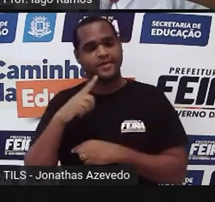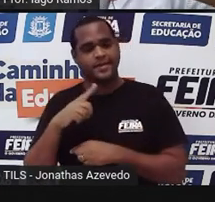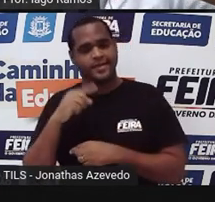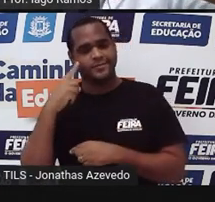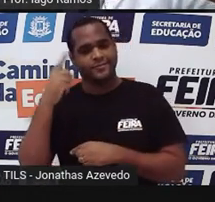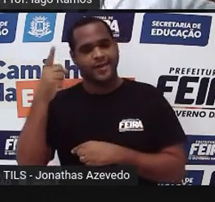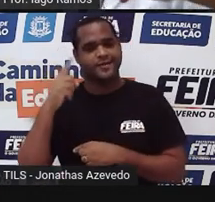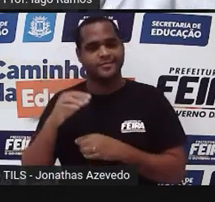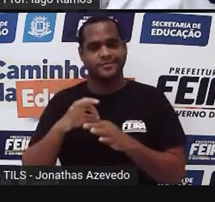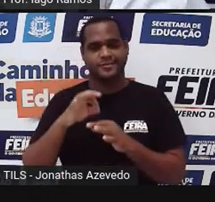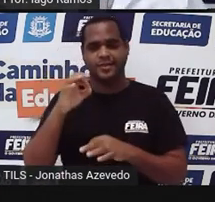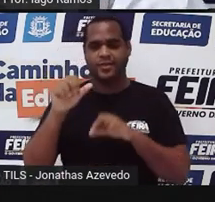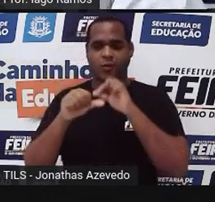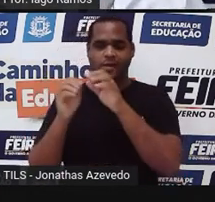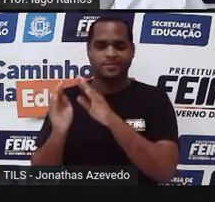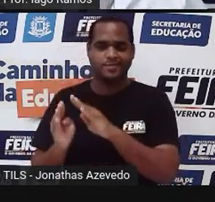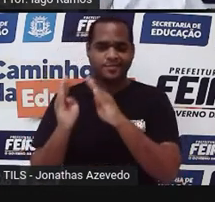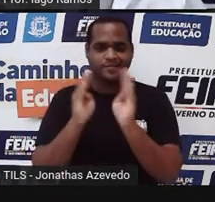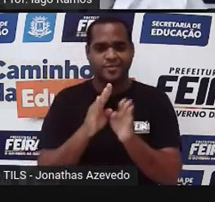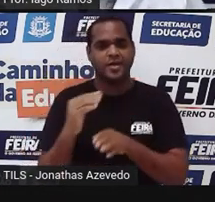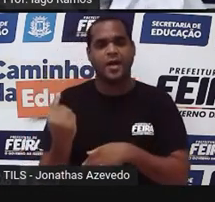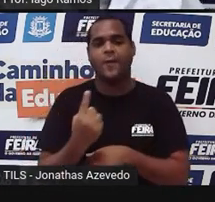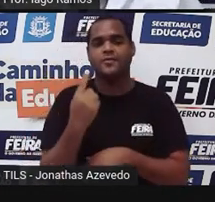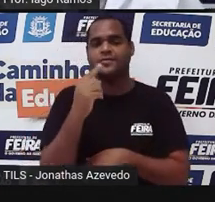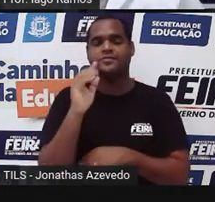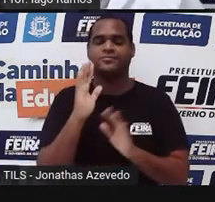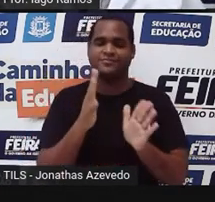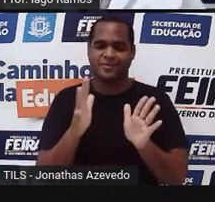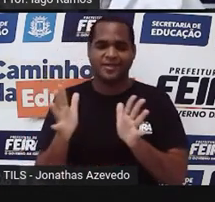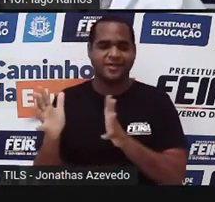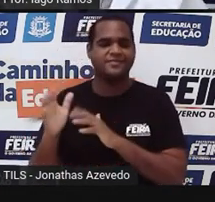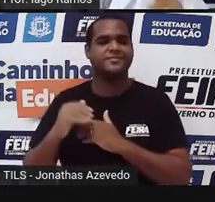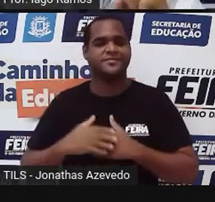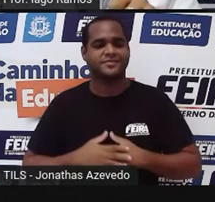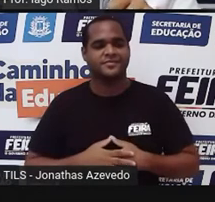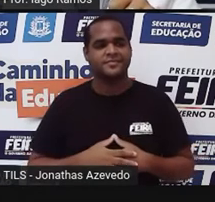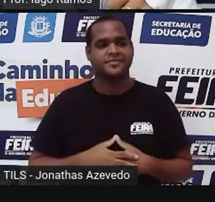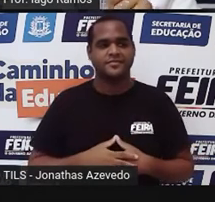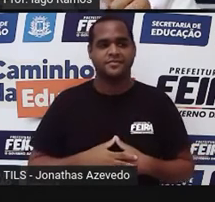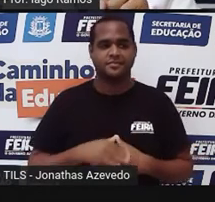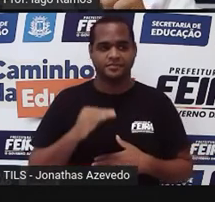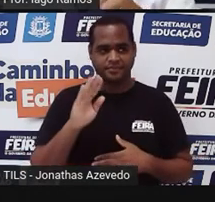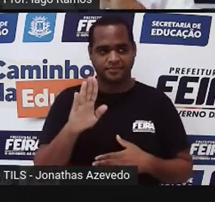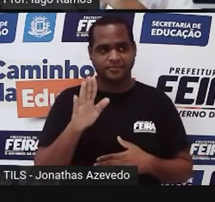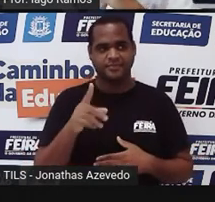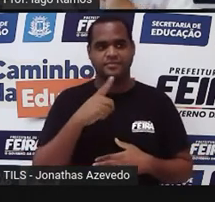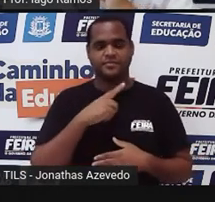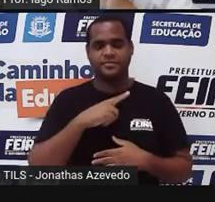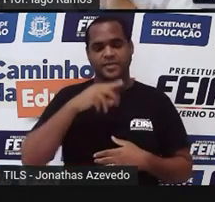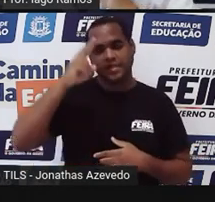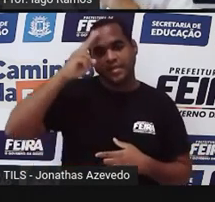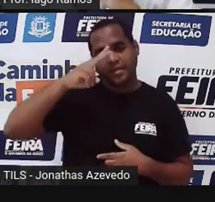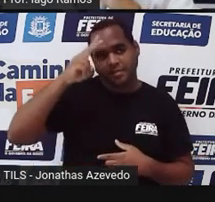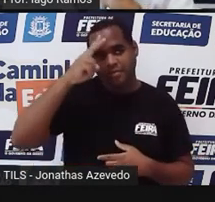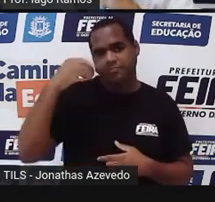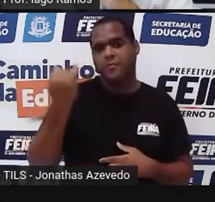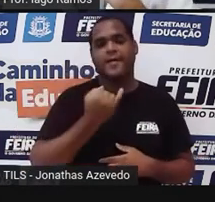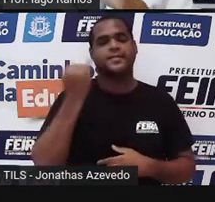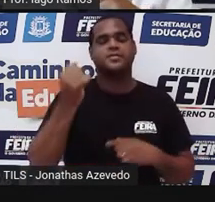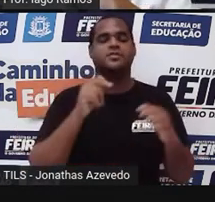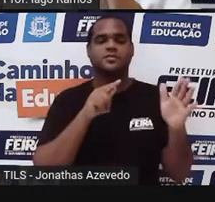que está aqui, joga aqui para lado, é a altura do retângulo. A gente já fez isso. Tá bom? Mas, lembra dessa pergunta aqui?